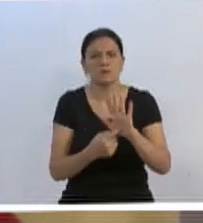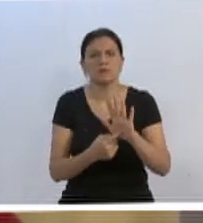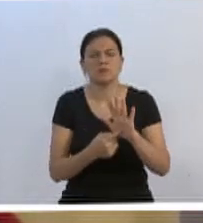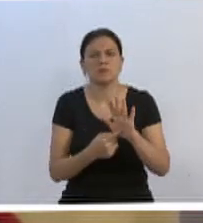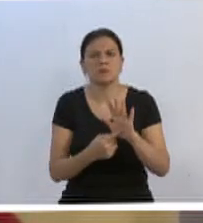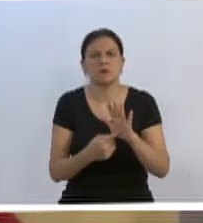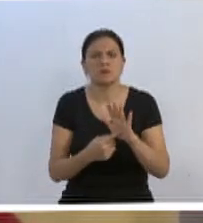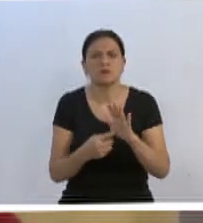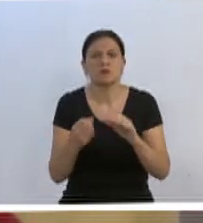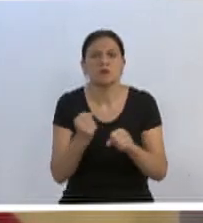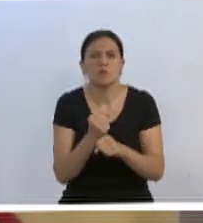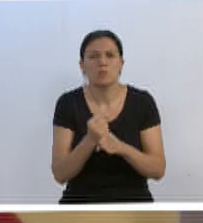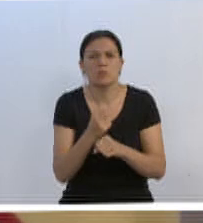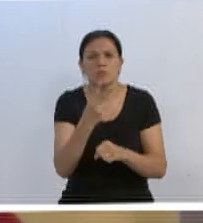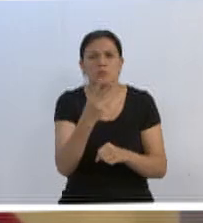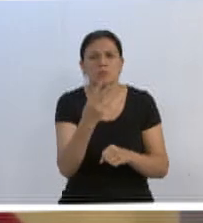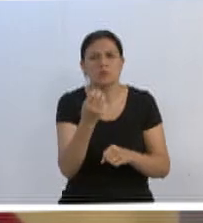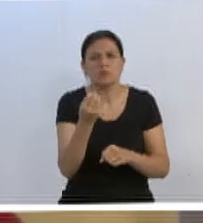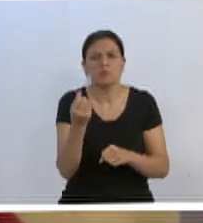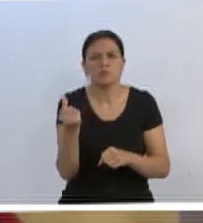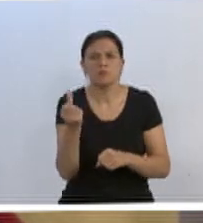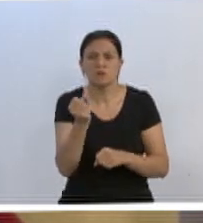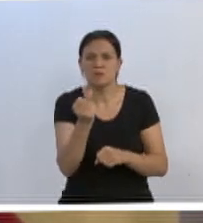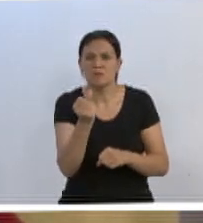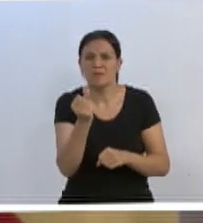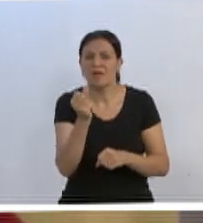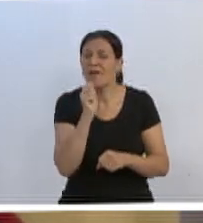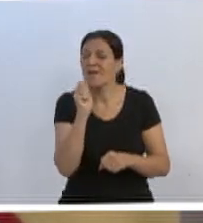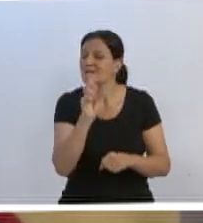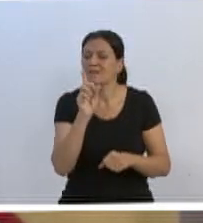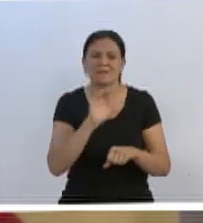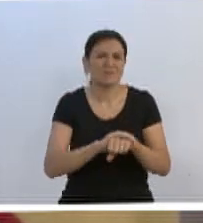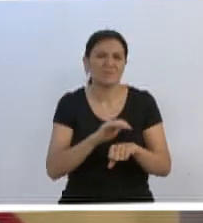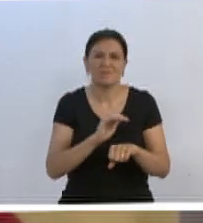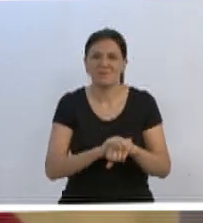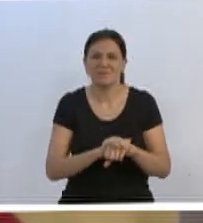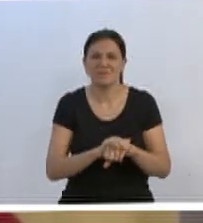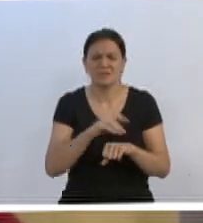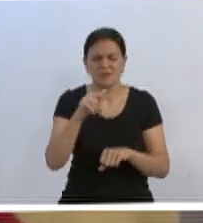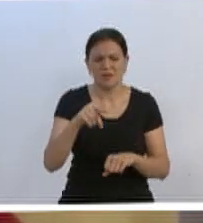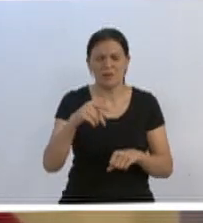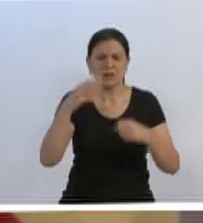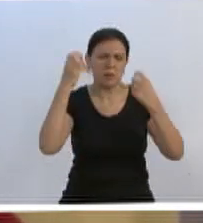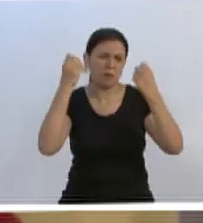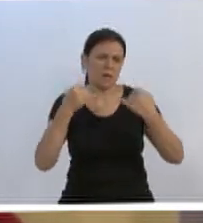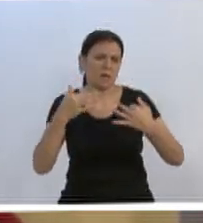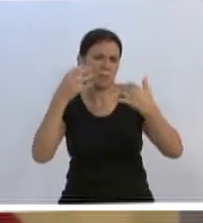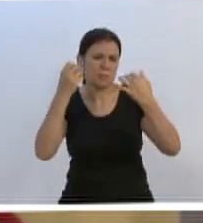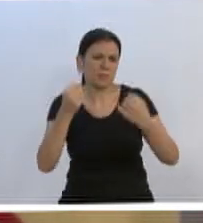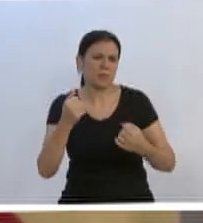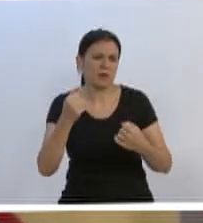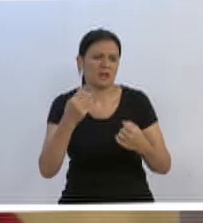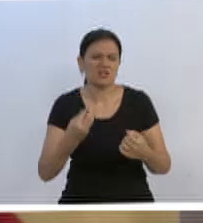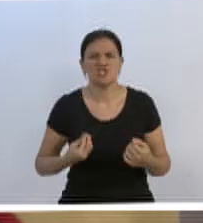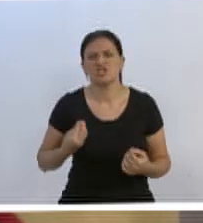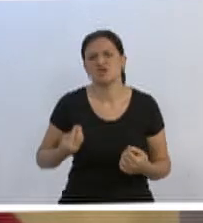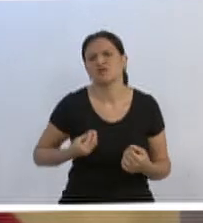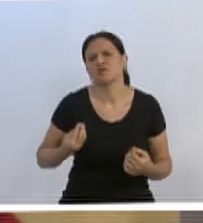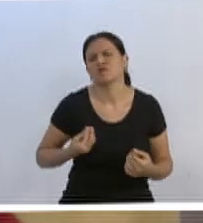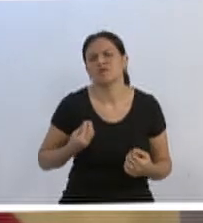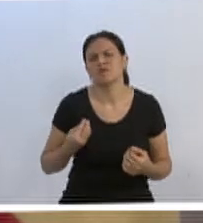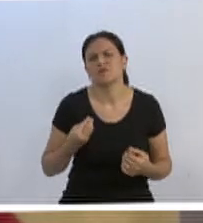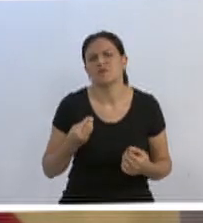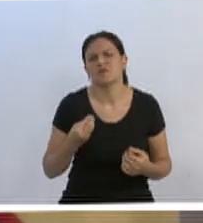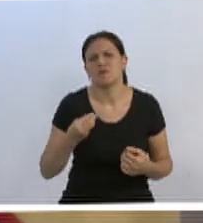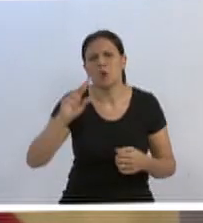2016 muitas vezes não vem sendo cumprido. E de que o discurso fácil, que nos faz acreditar que a gente vive na Suécia, não é assim na realidade